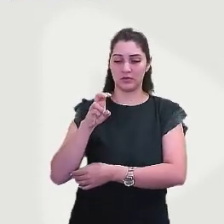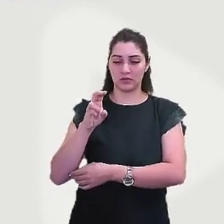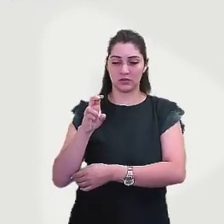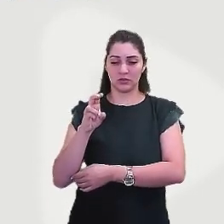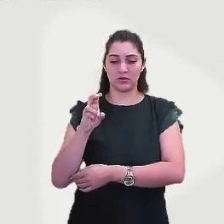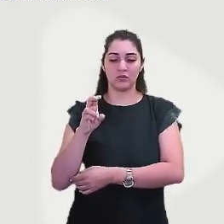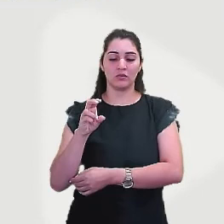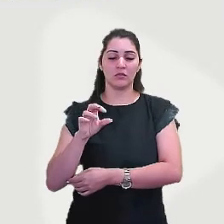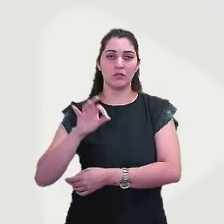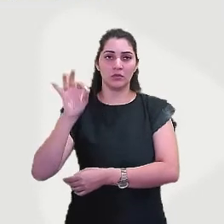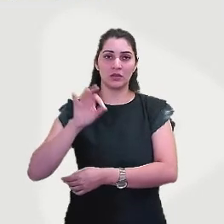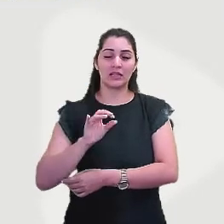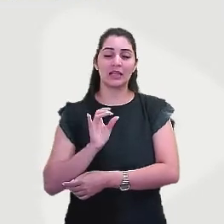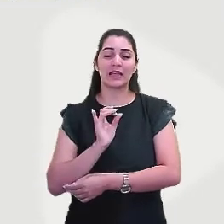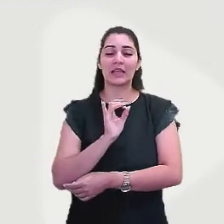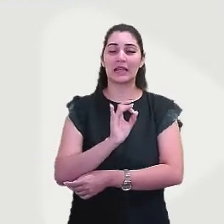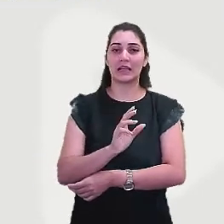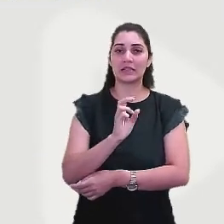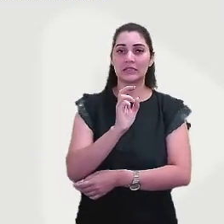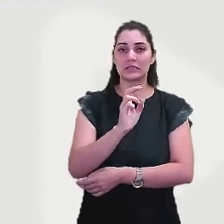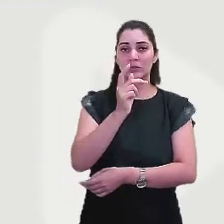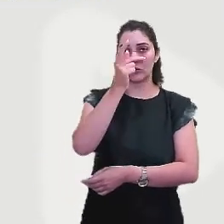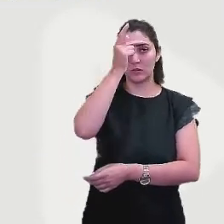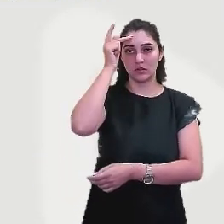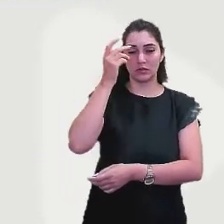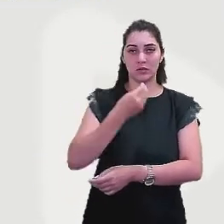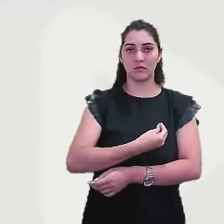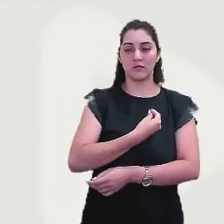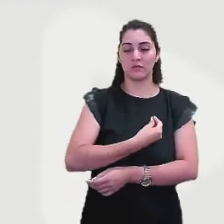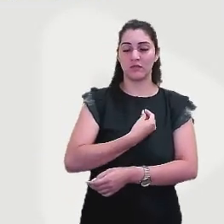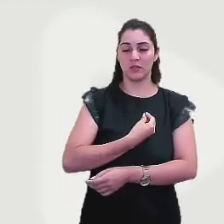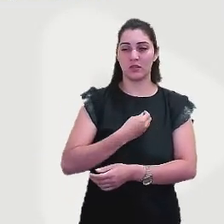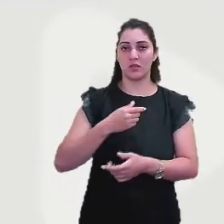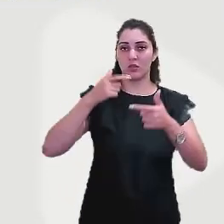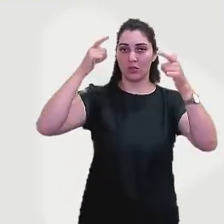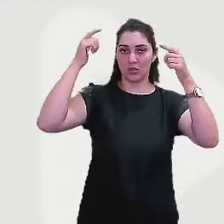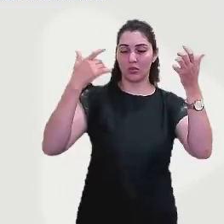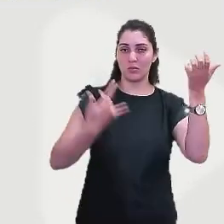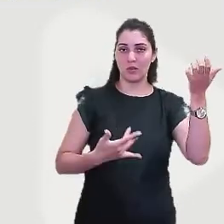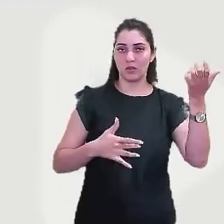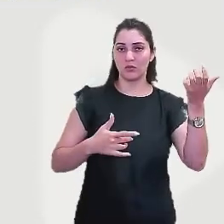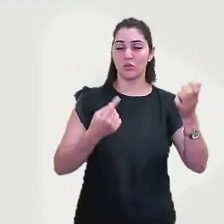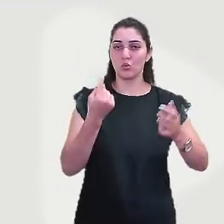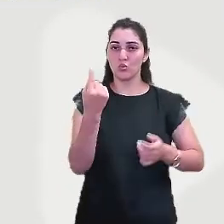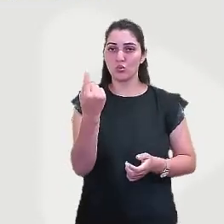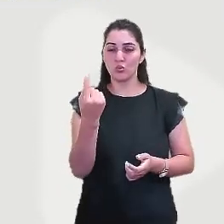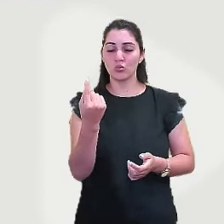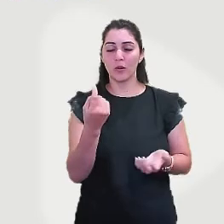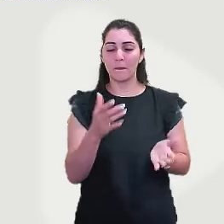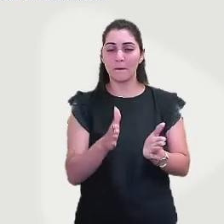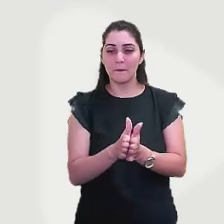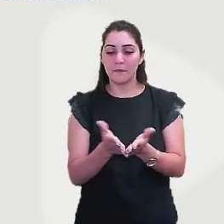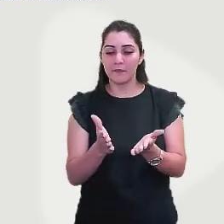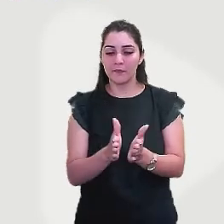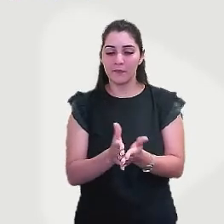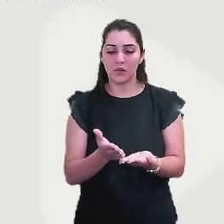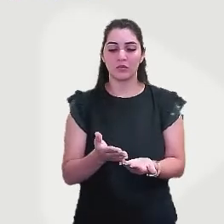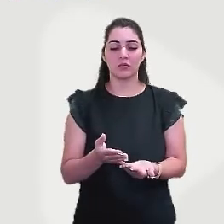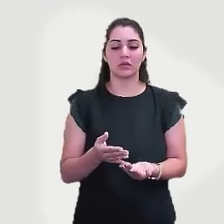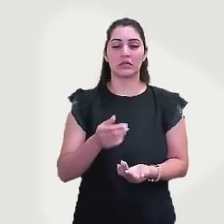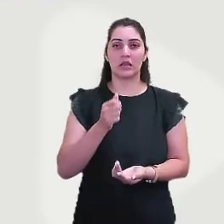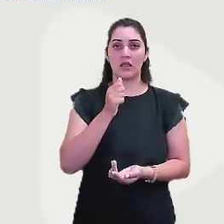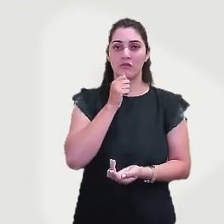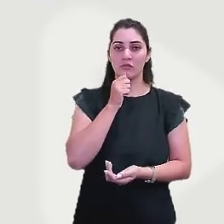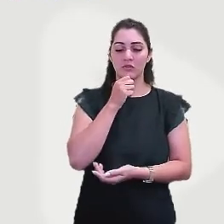a cada 5 habitantes do México, um estava em estado de sistema pobreza. Na Argentina, 30% de pobres na população total